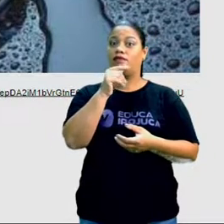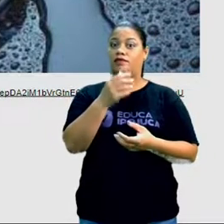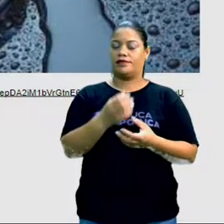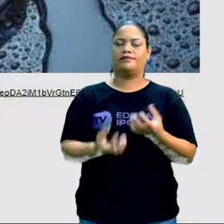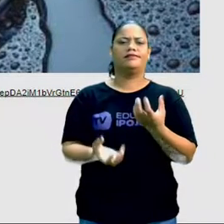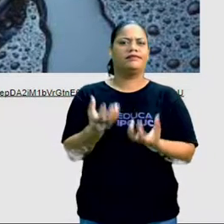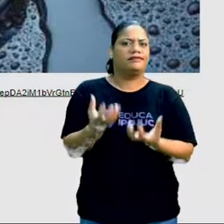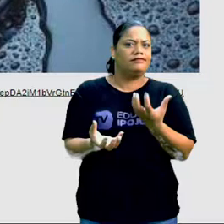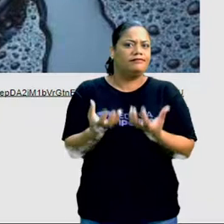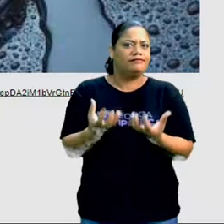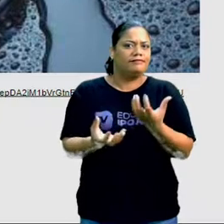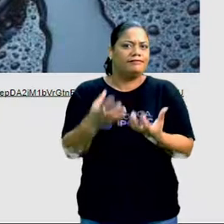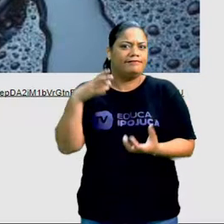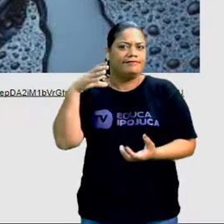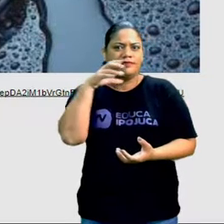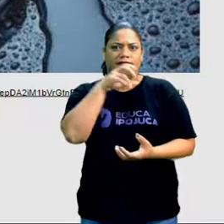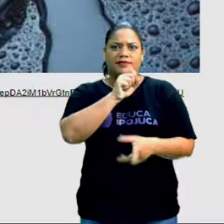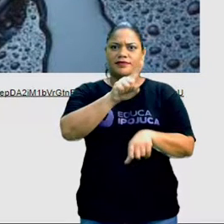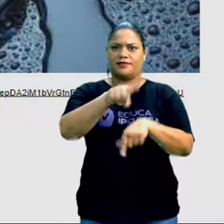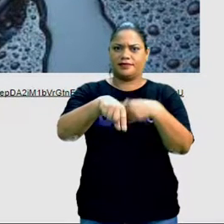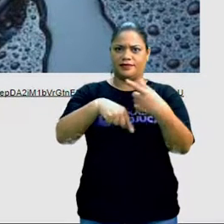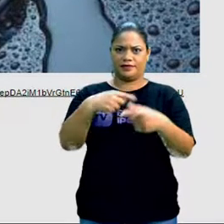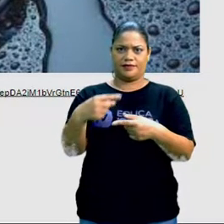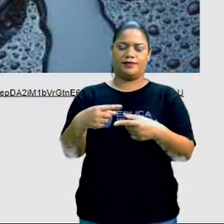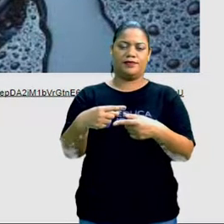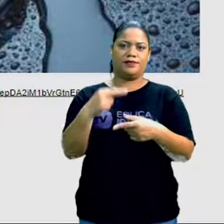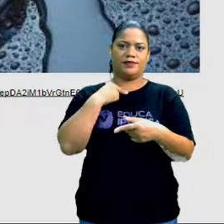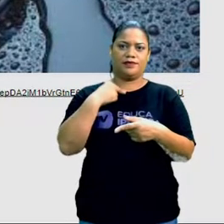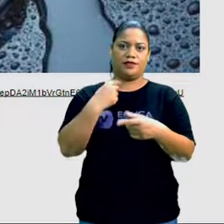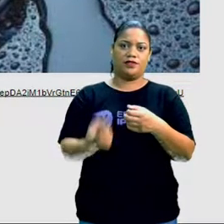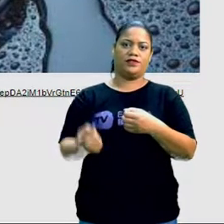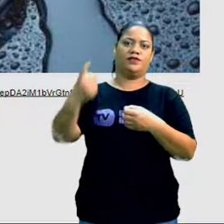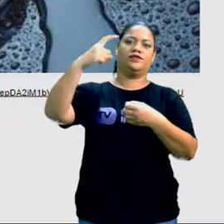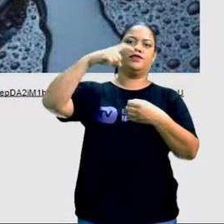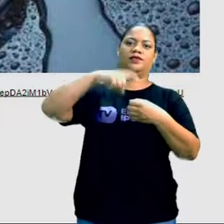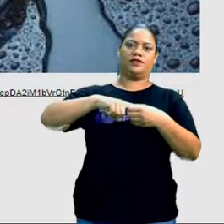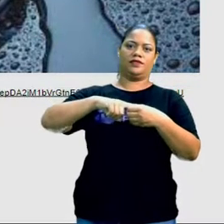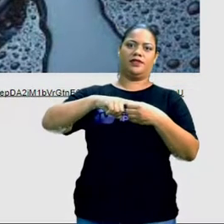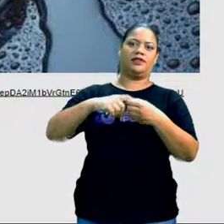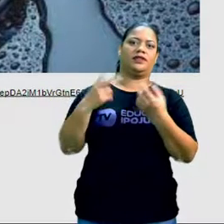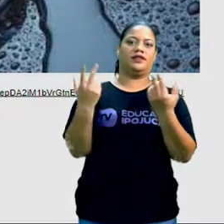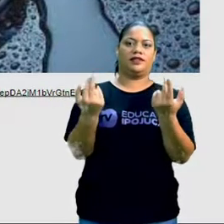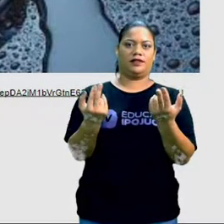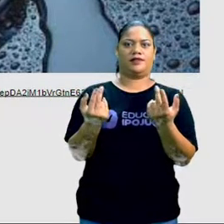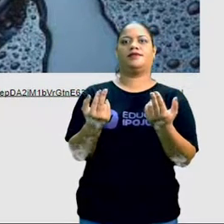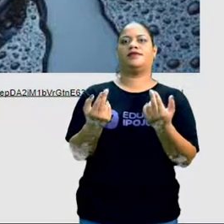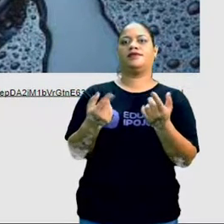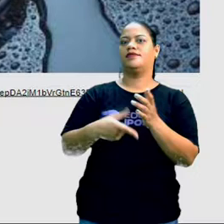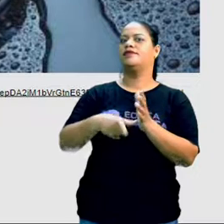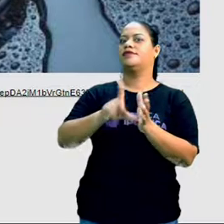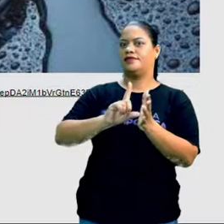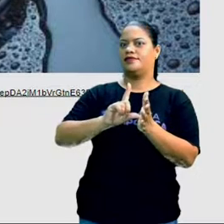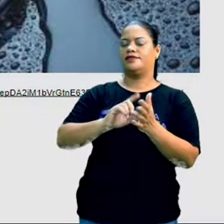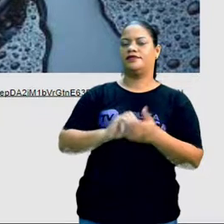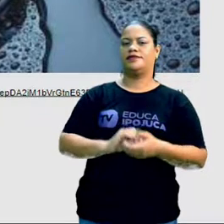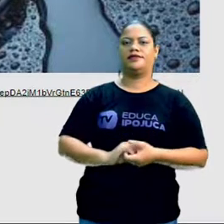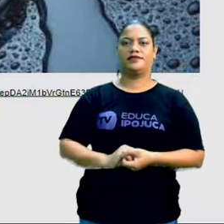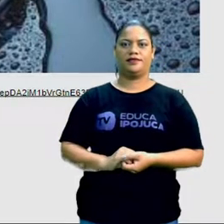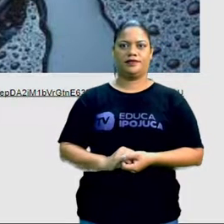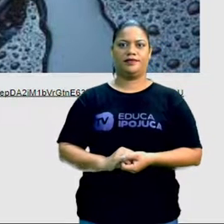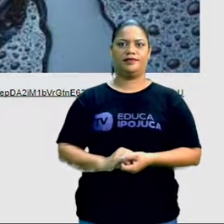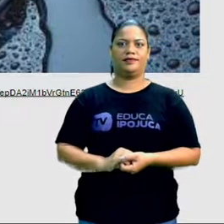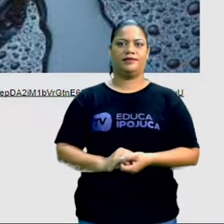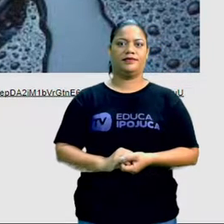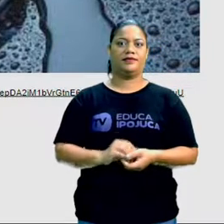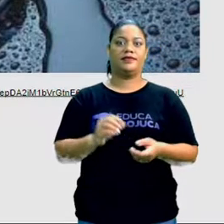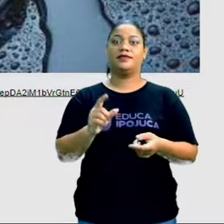então depois que cozinhou, você não vai poder mais fazer com que esse ovo volte a ser ovo, ingere uma vida,